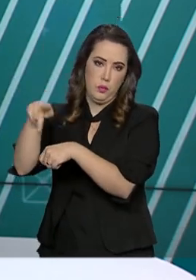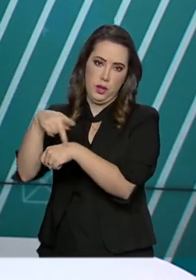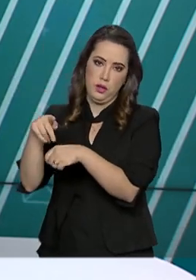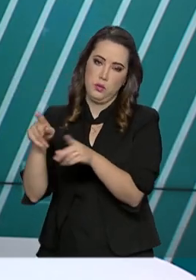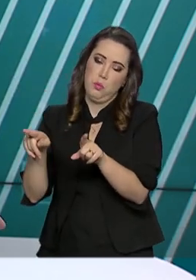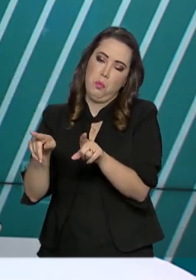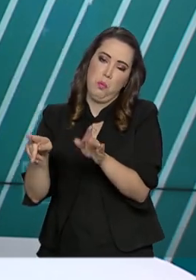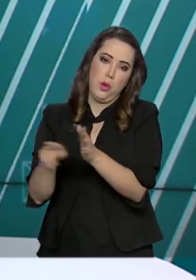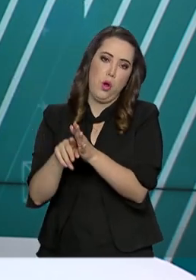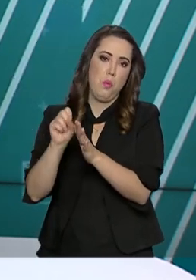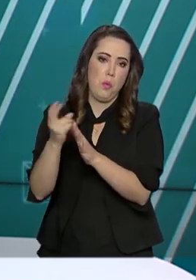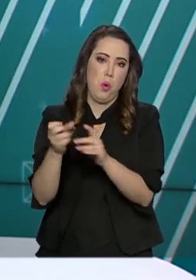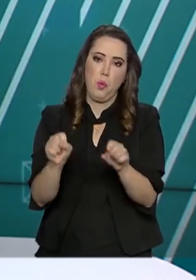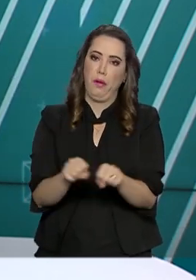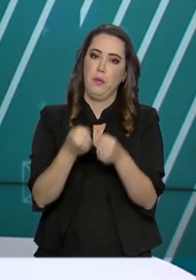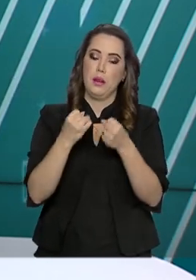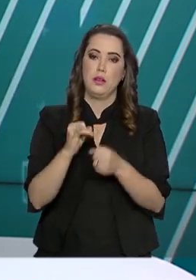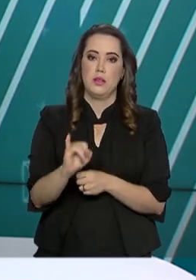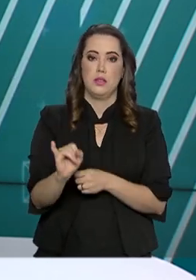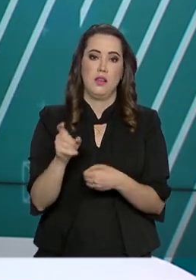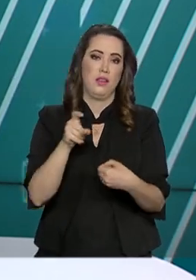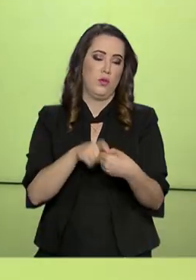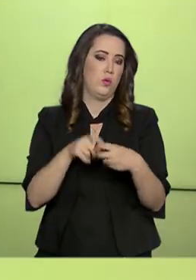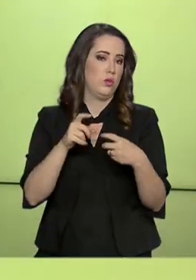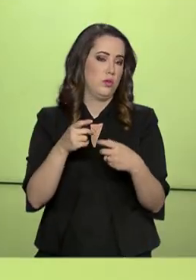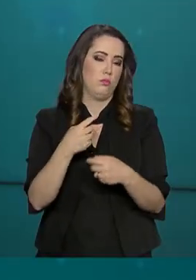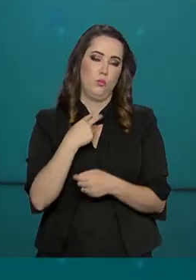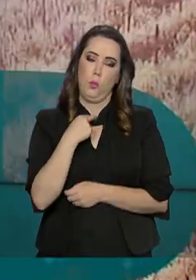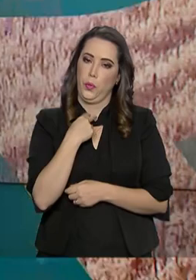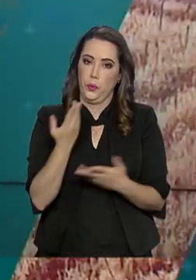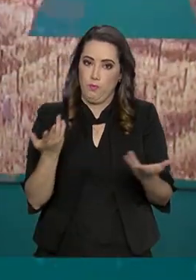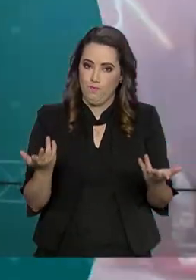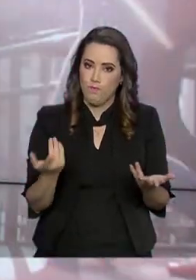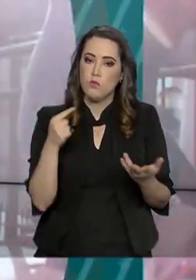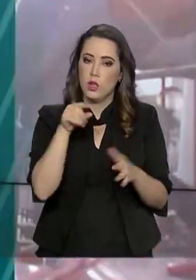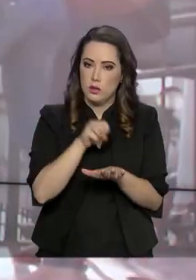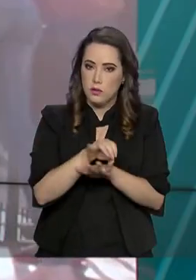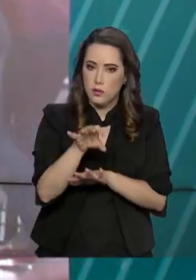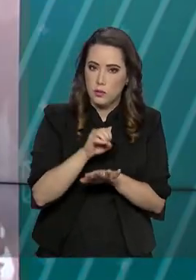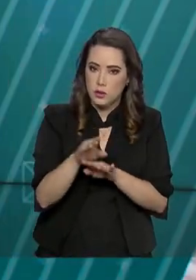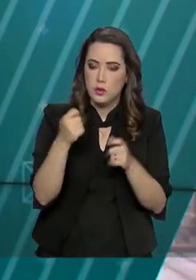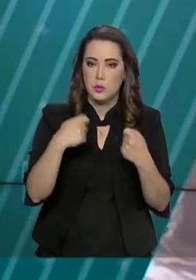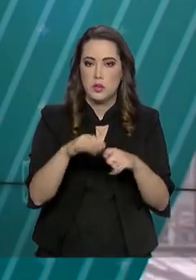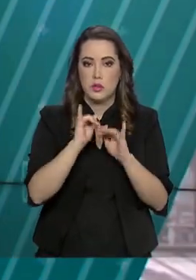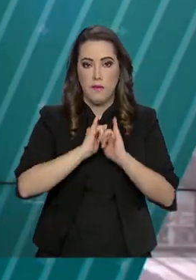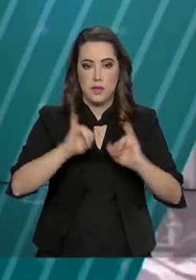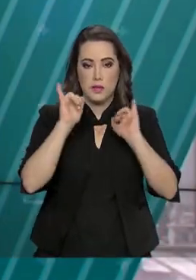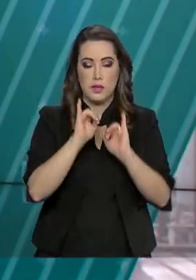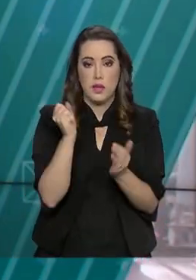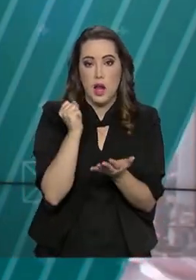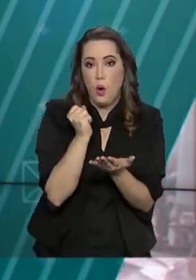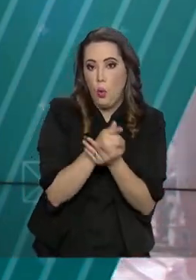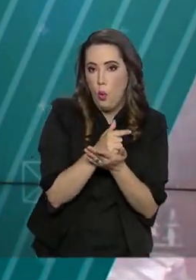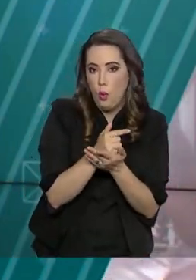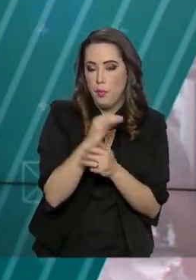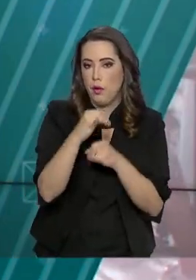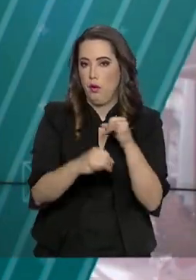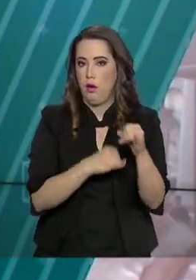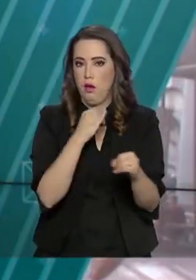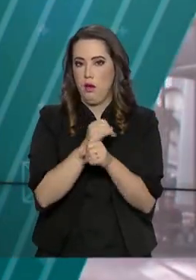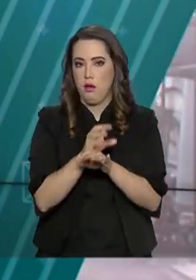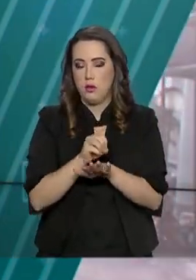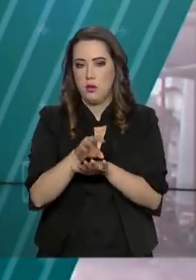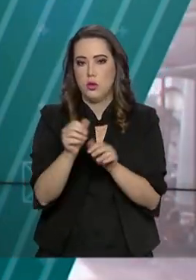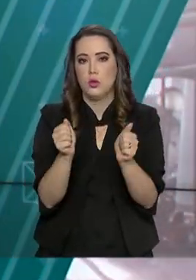destruição nos casos em que a devolução não seja possível. Essa informação deve ser prestada na hora da compra online e